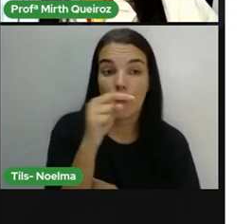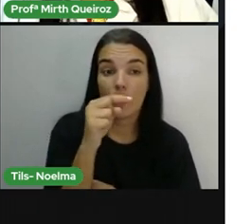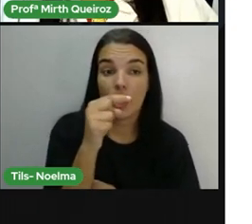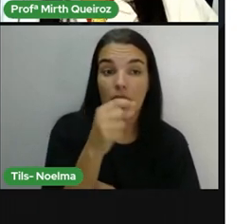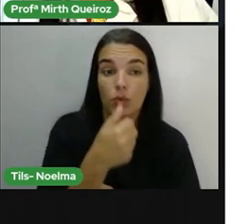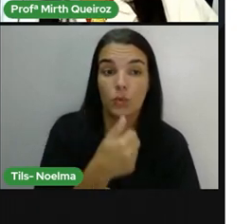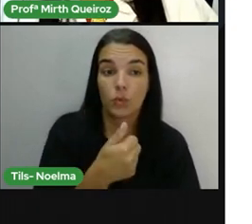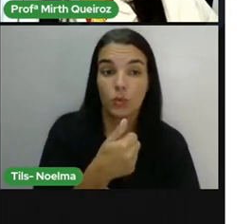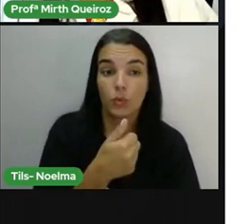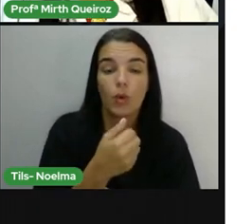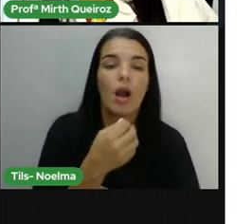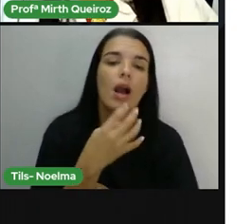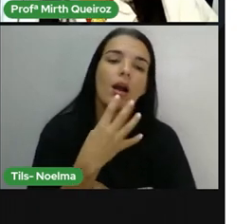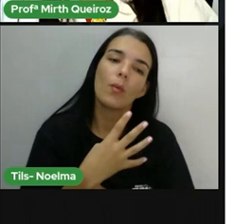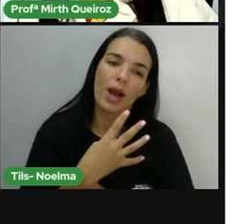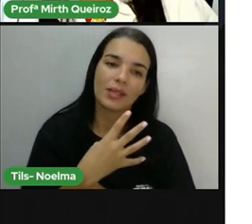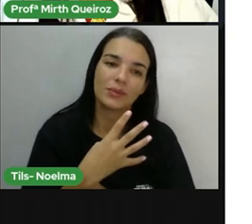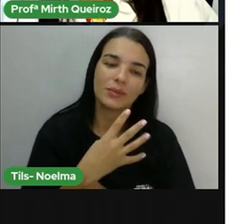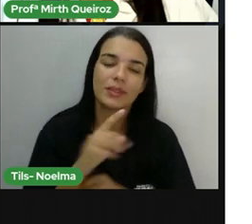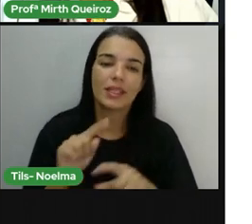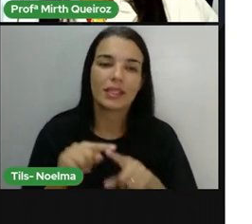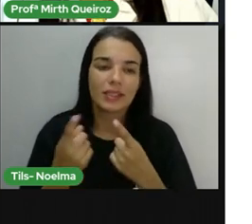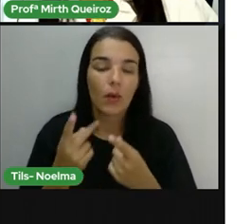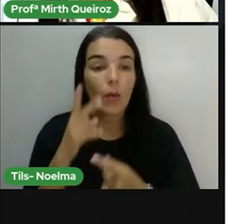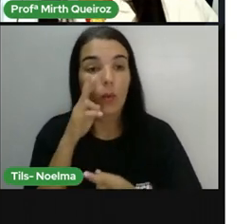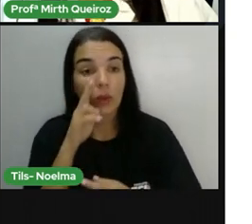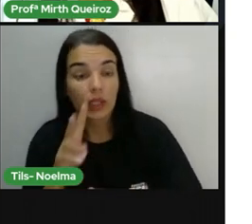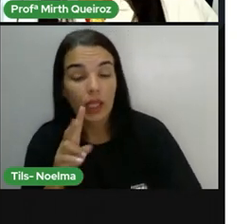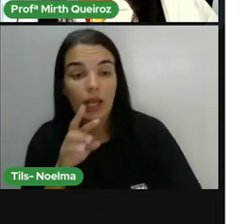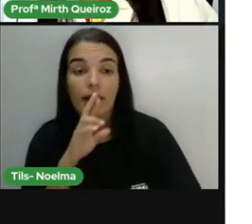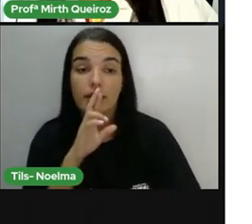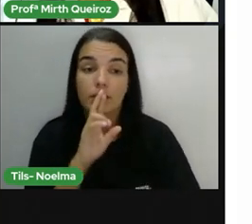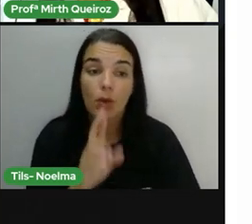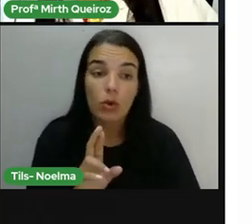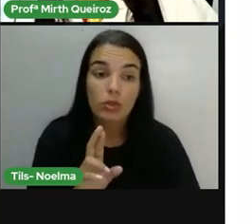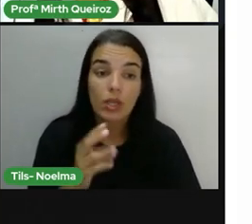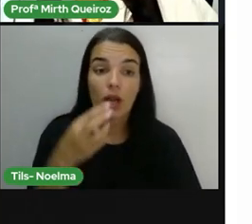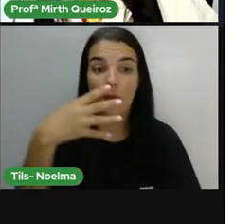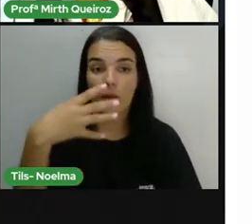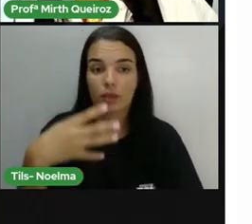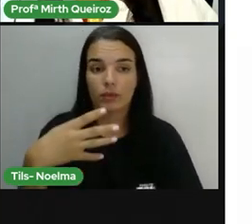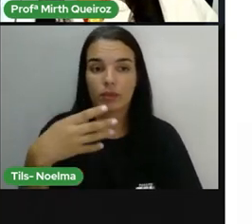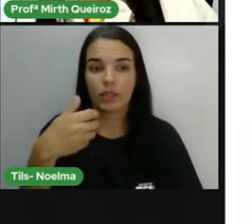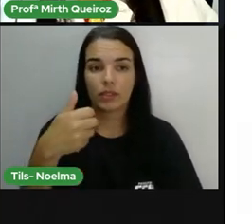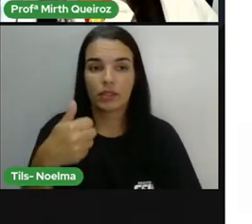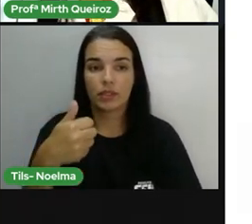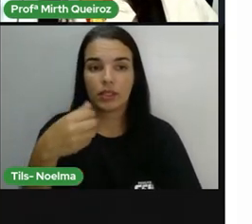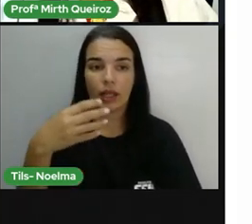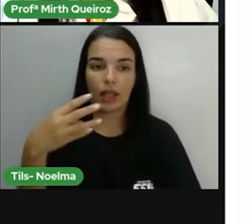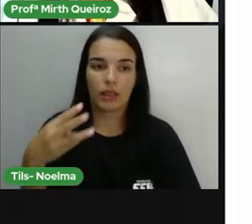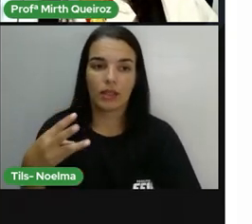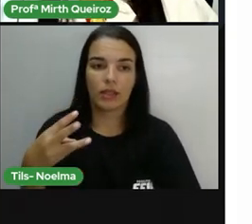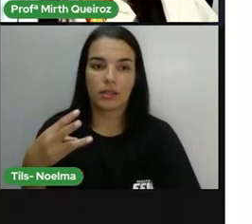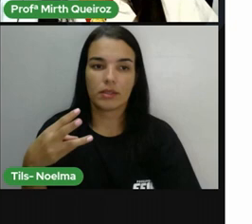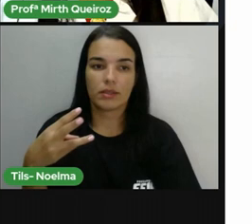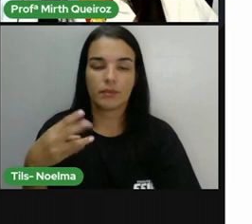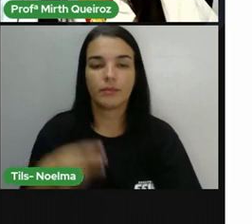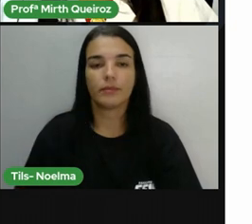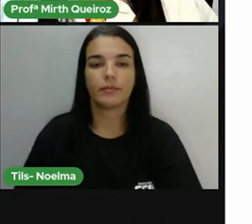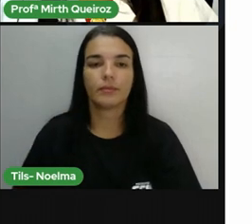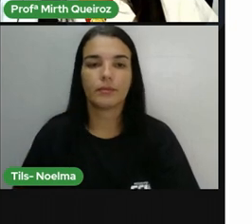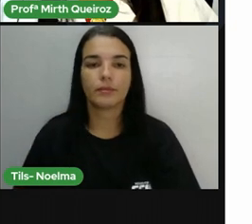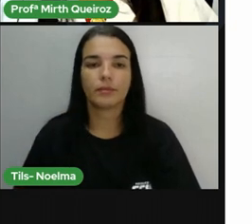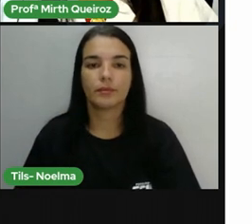4. Então, nós temos 413. Aí, a diferença entre o número de aves e mamíferos.